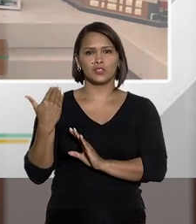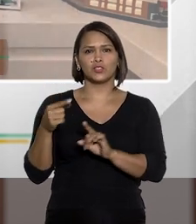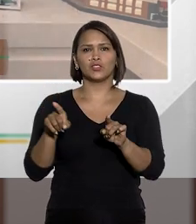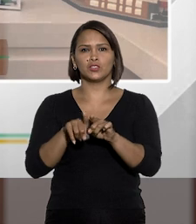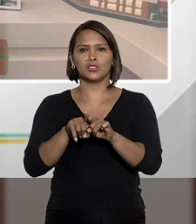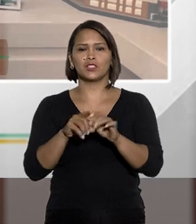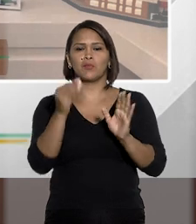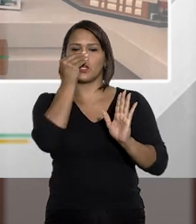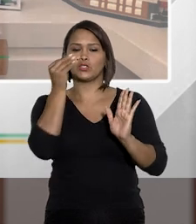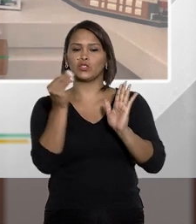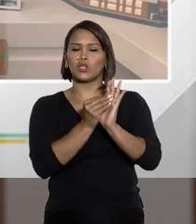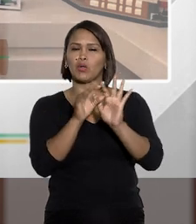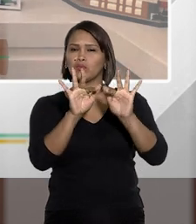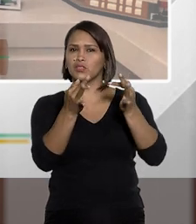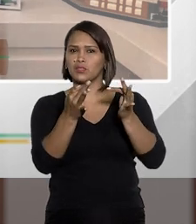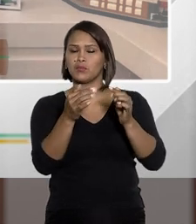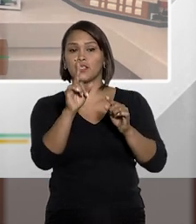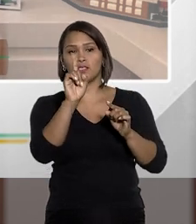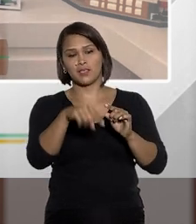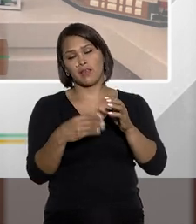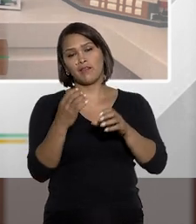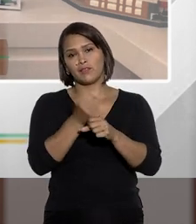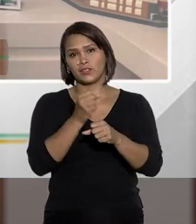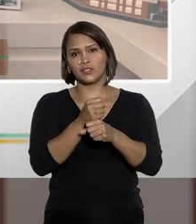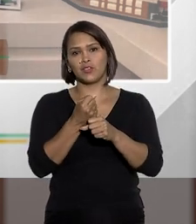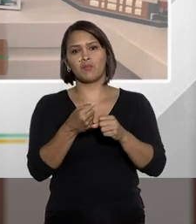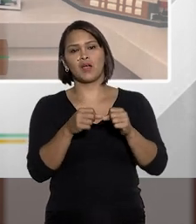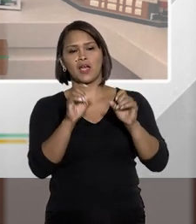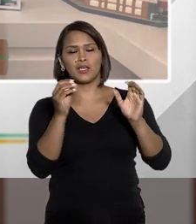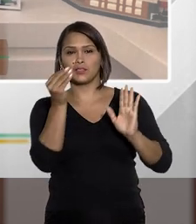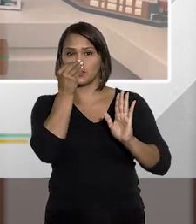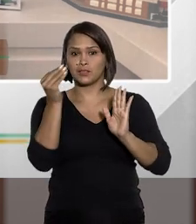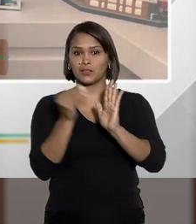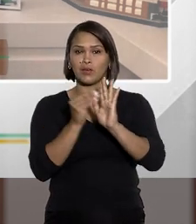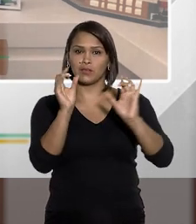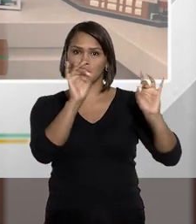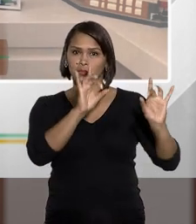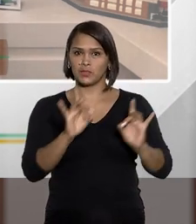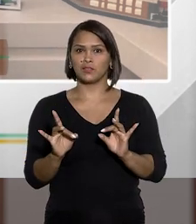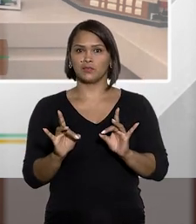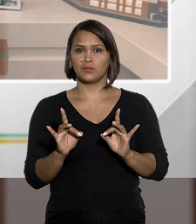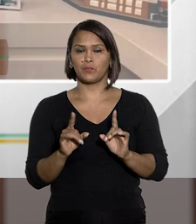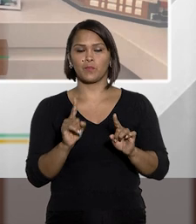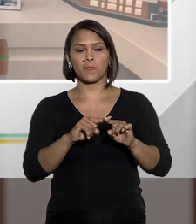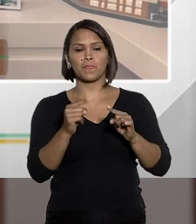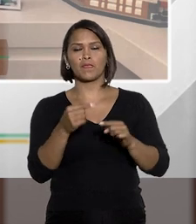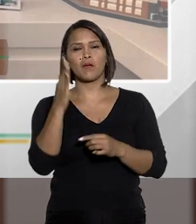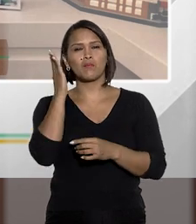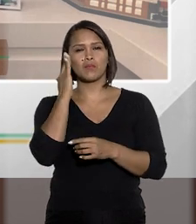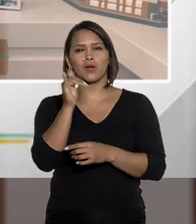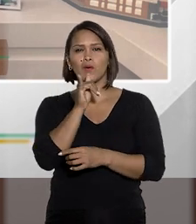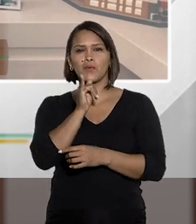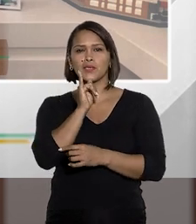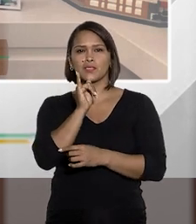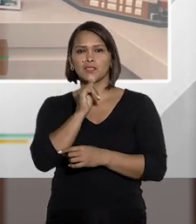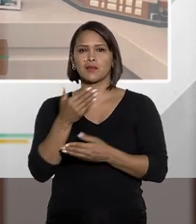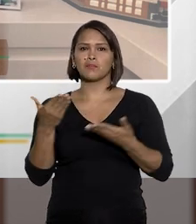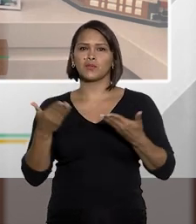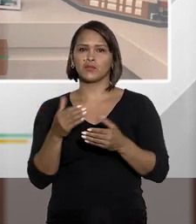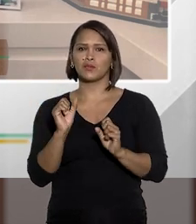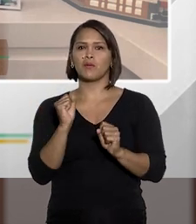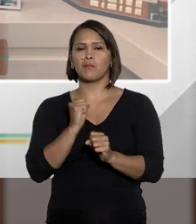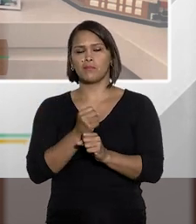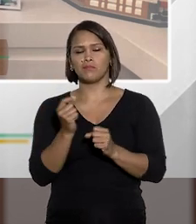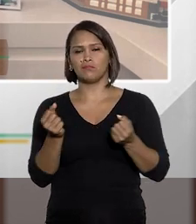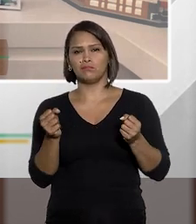antigo lá da doutrina clássica dolo genérico e aí você vai somar a esse dolo específico. Então, assim, para dar um exemplo